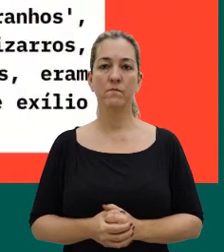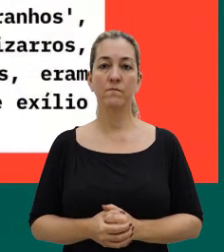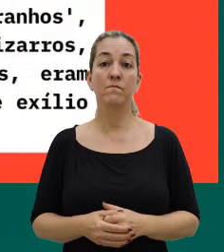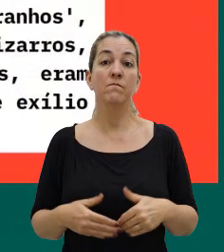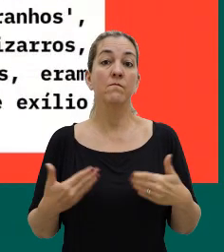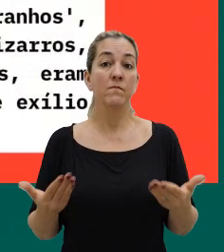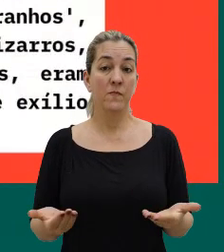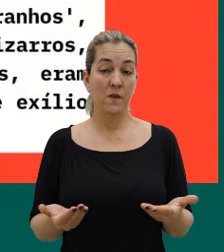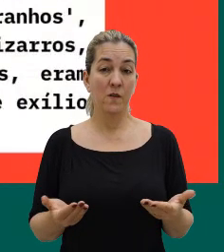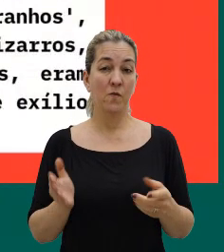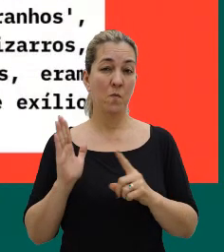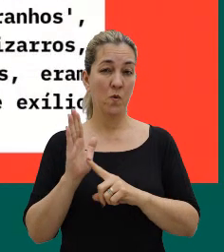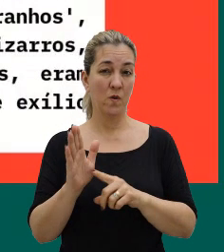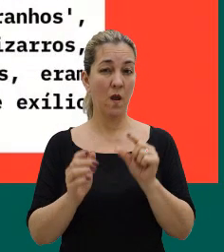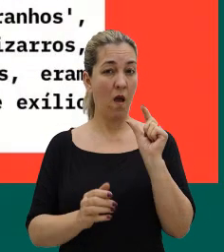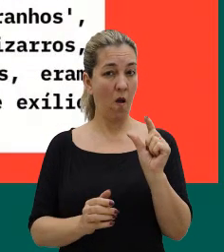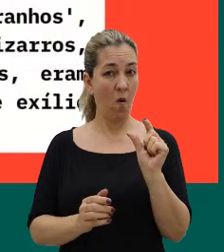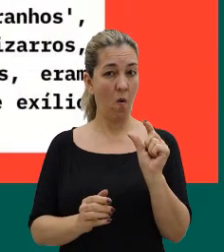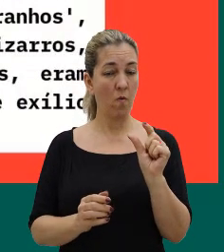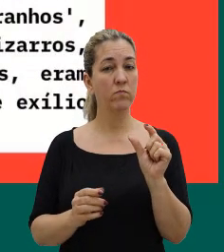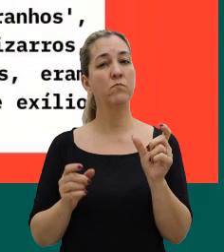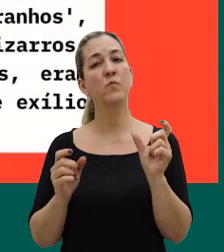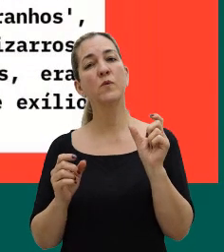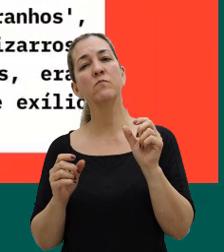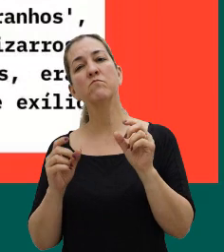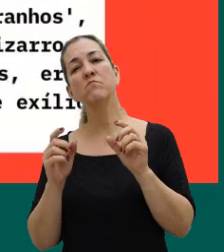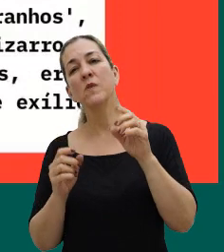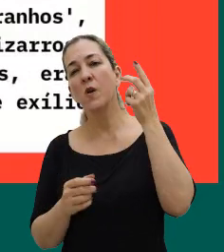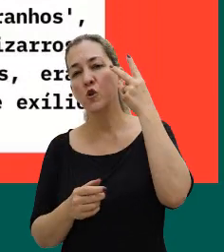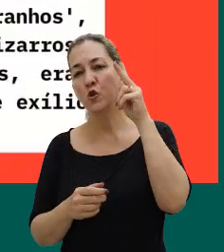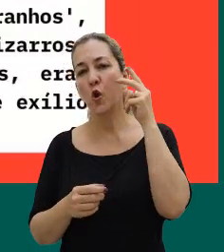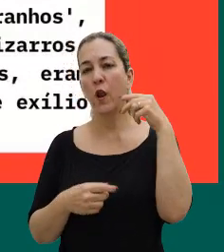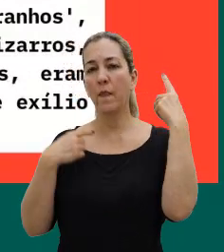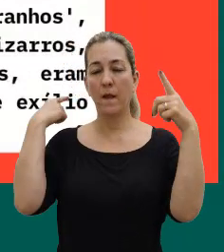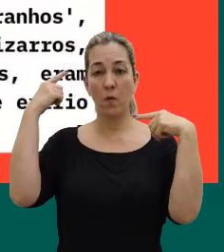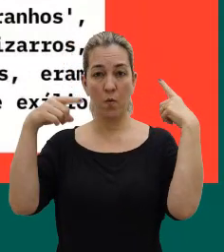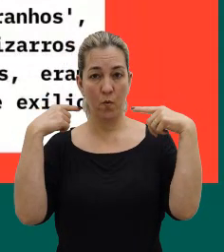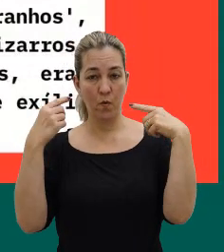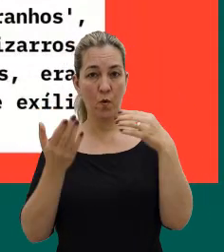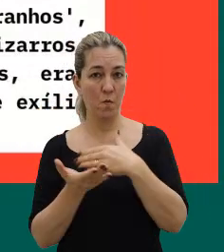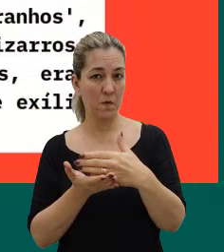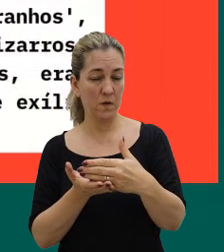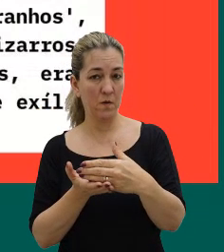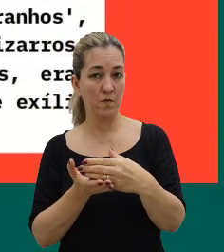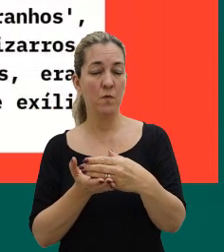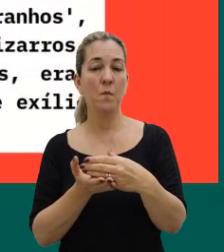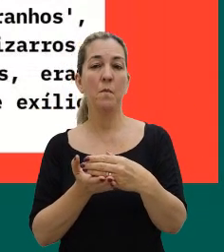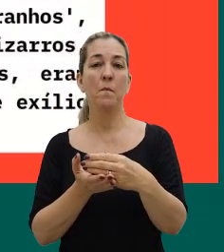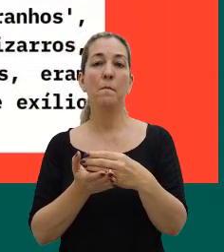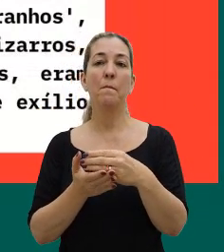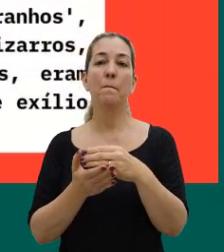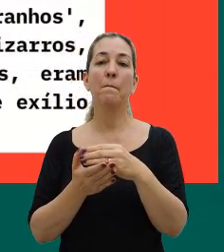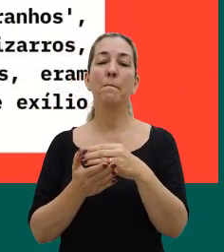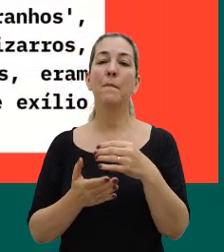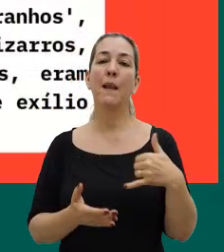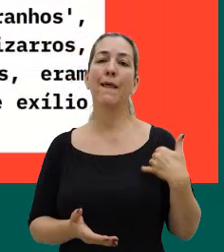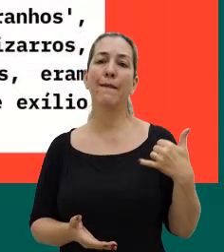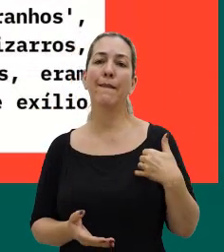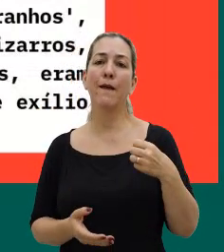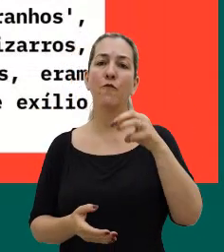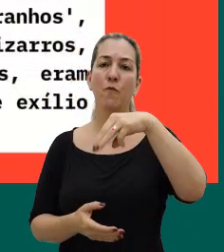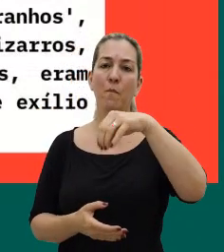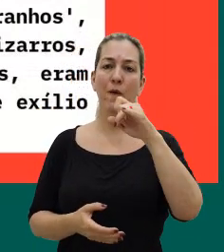Então, a gente vai trazer agora um pouquinho da história da loucura, começando, então, pela Idade Média, naquela época os loucos